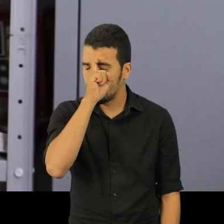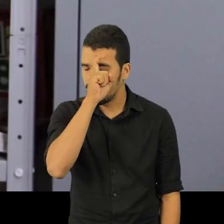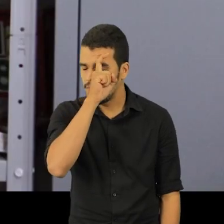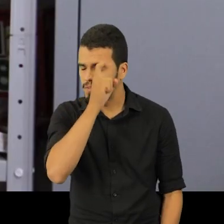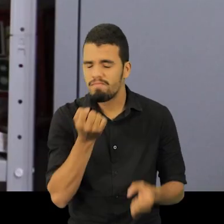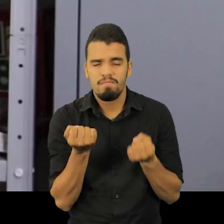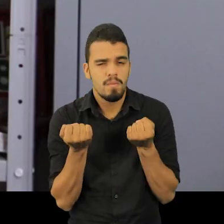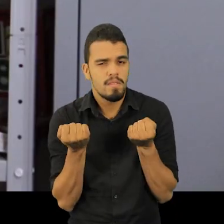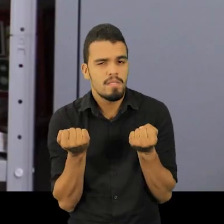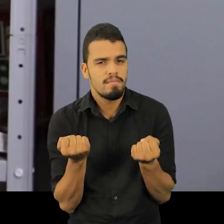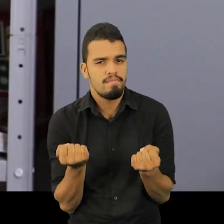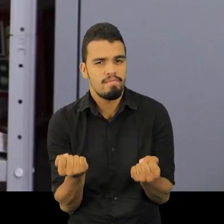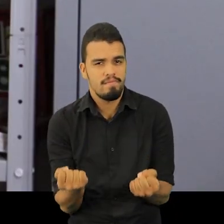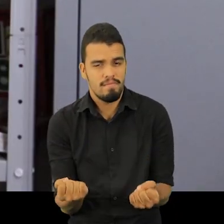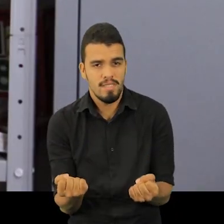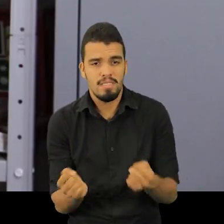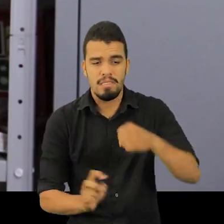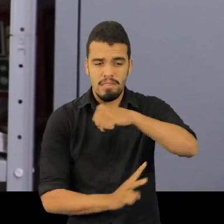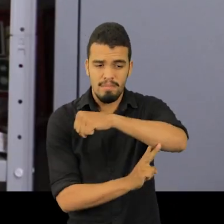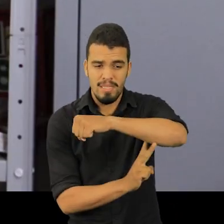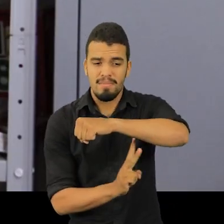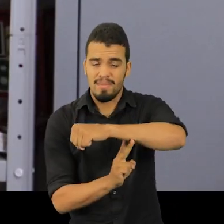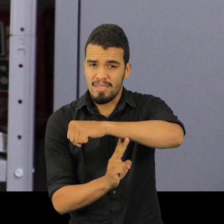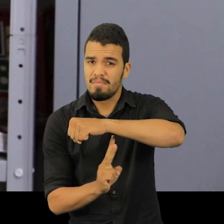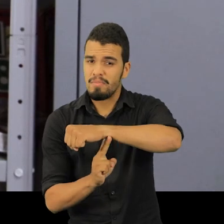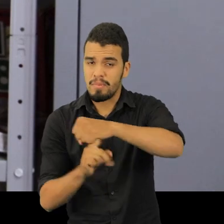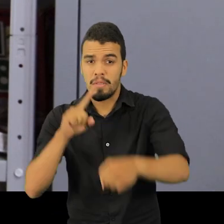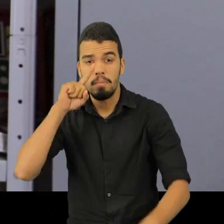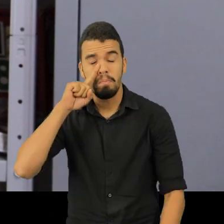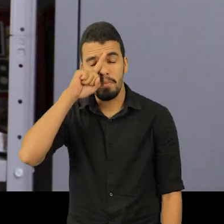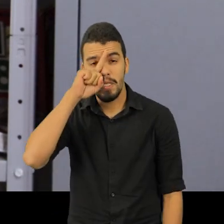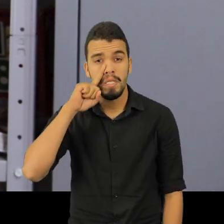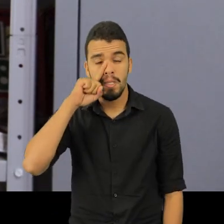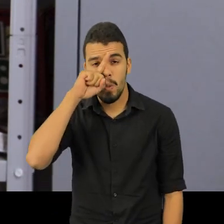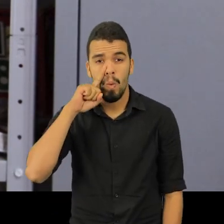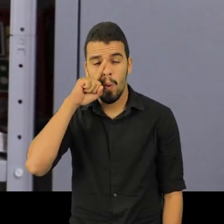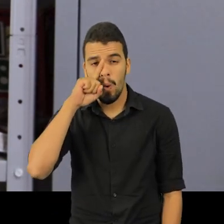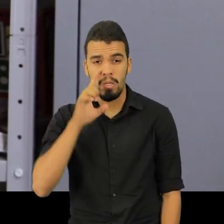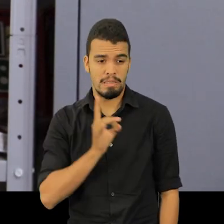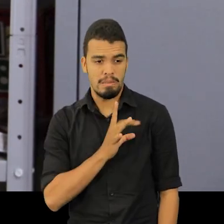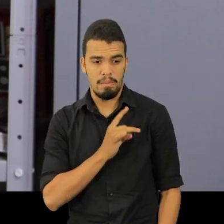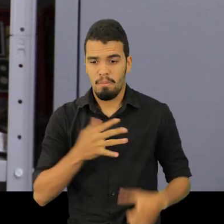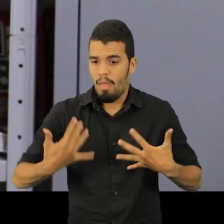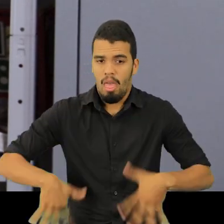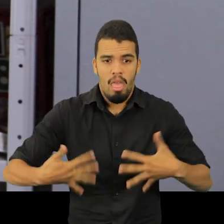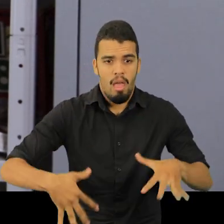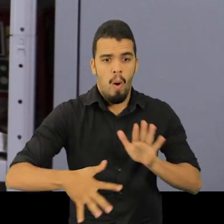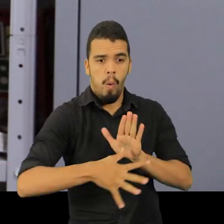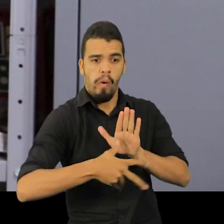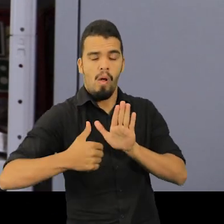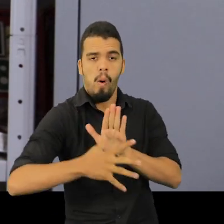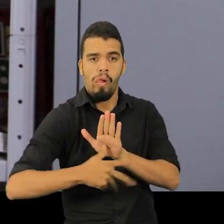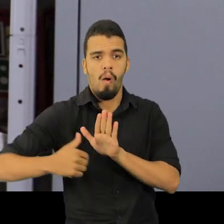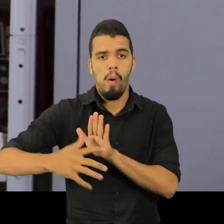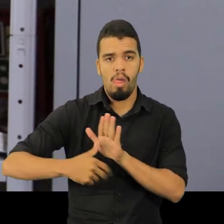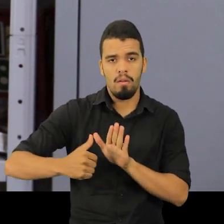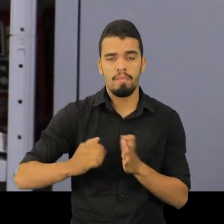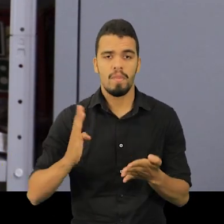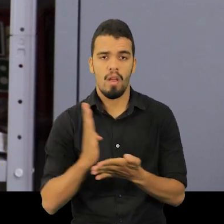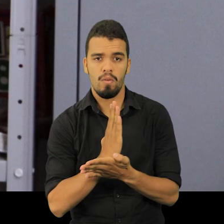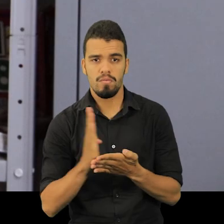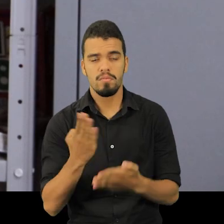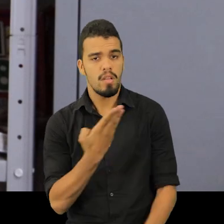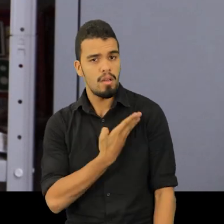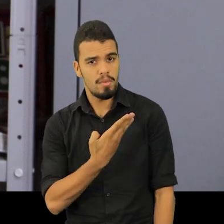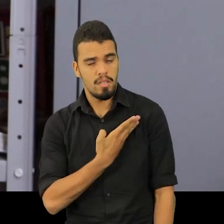E, às vezes, como a ponte era perigosa, né, muito perigoso esse percurso, a gente tinha medo de ser assaltado. Muitos colegas